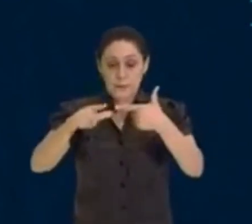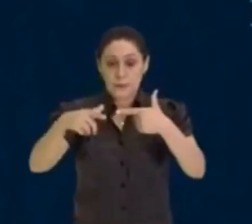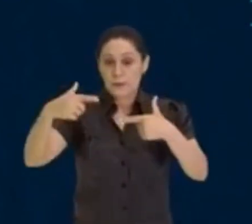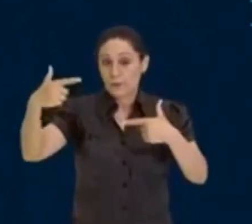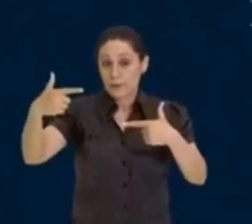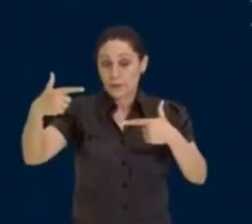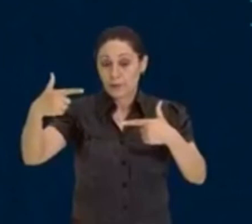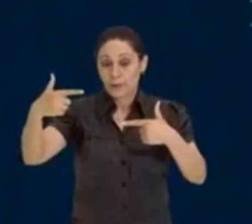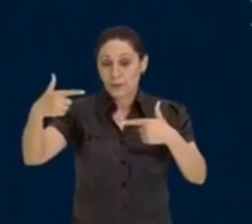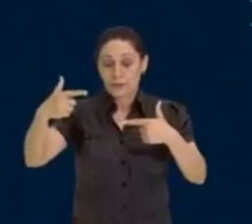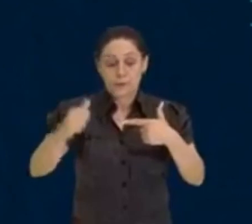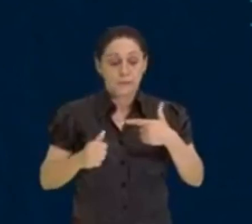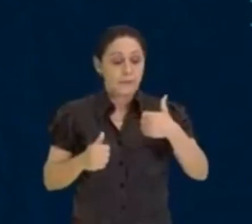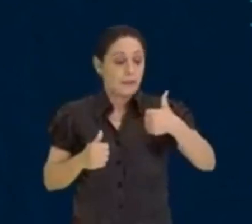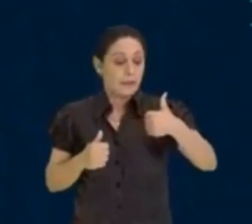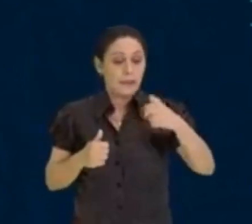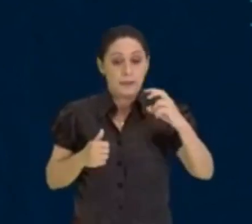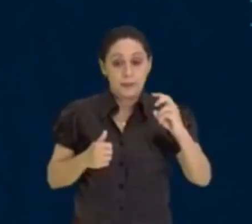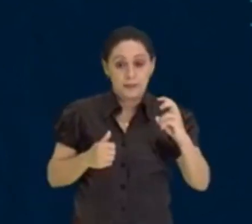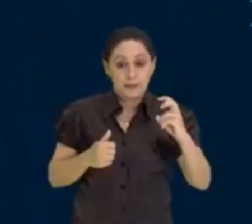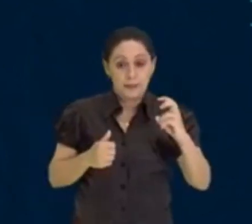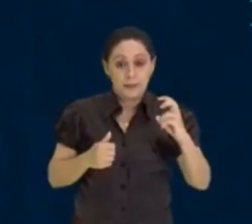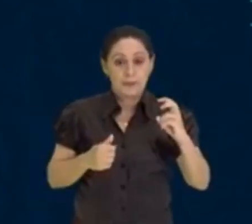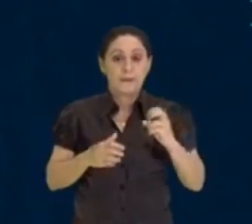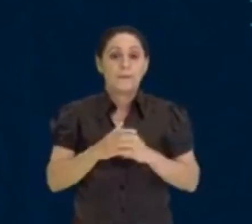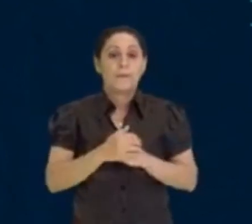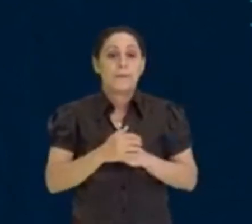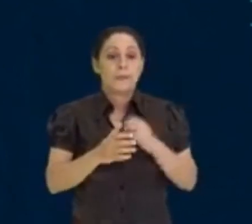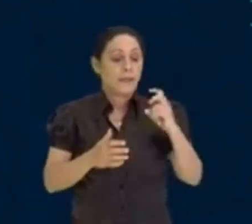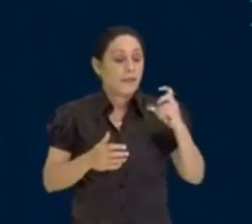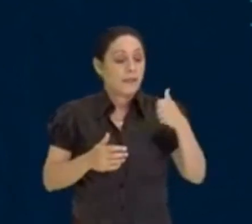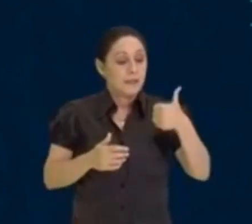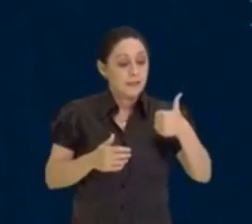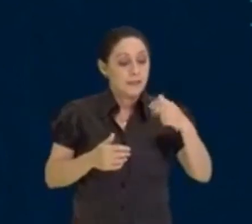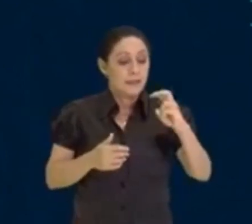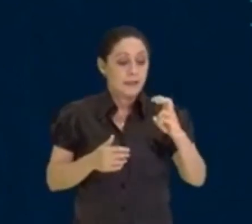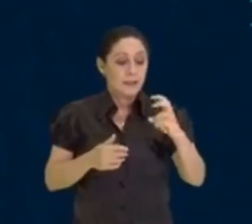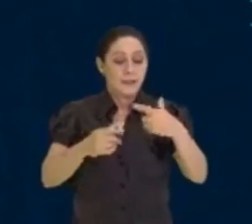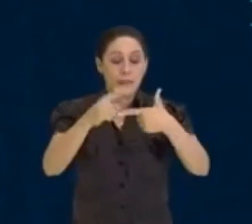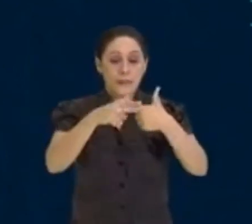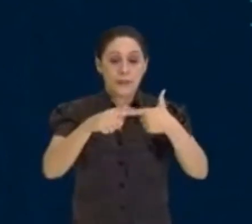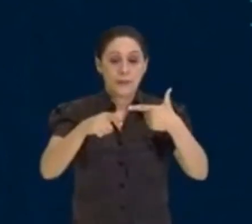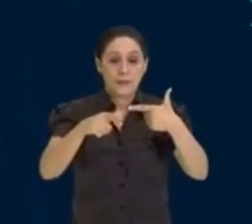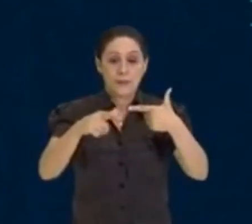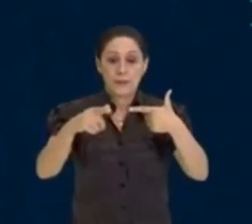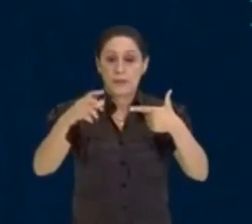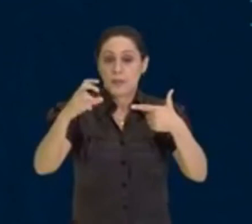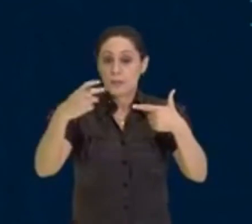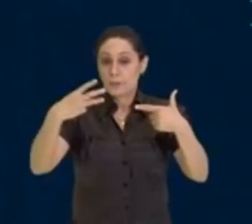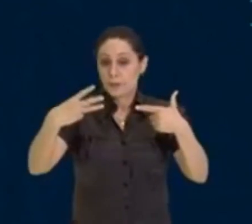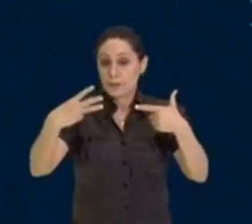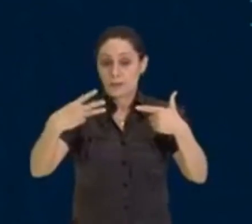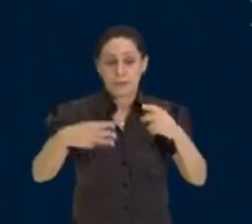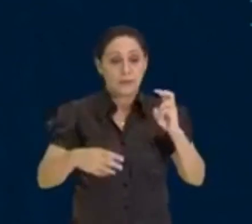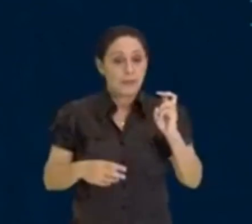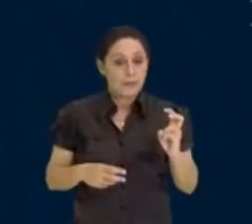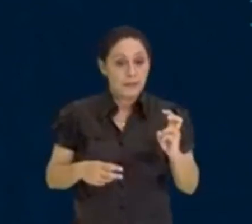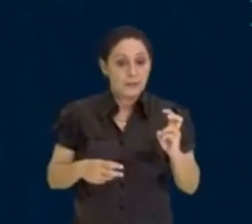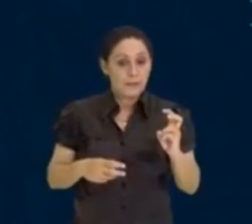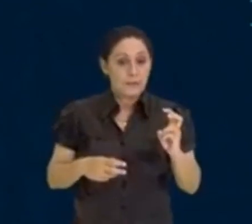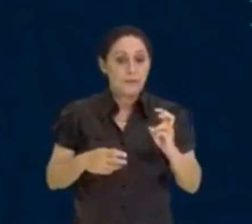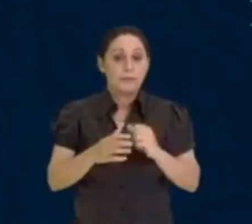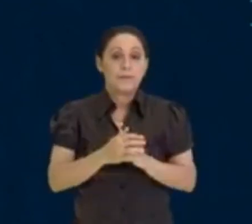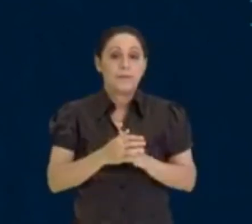15, eu consigo dividir por 3, vai dar 5, e 5 dividido por 5 vai dar 1, tá bom?